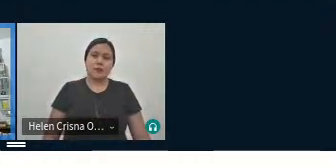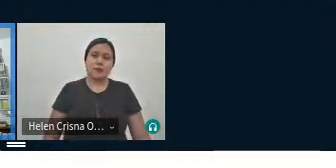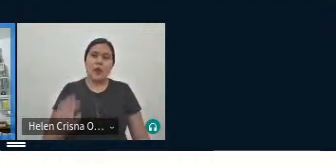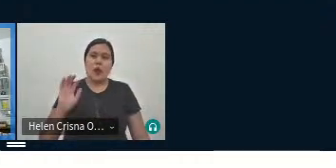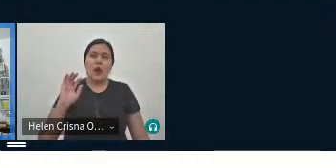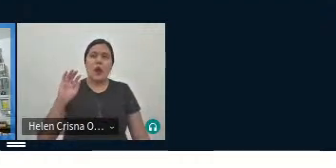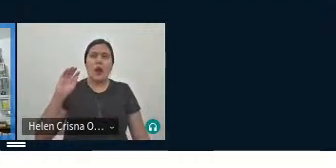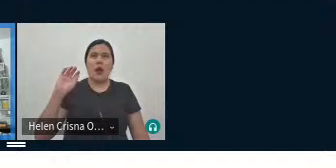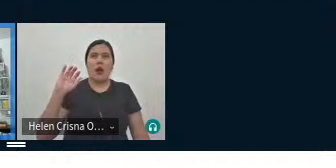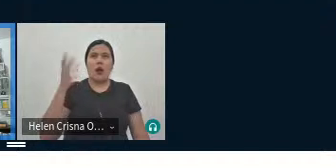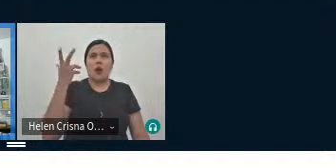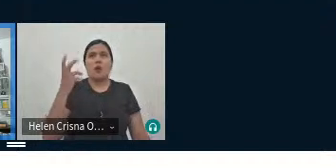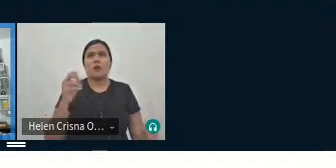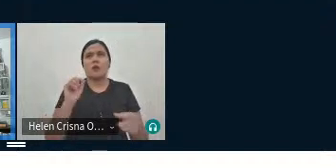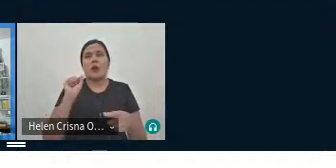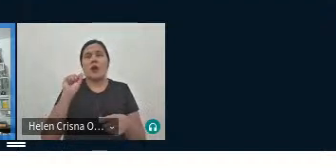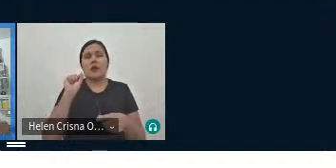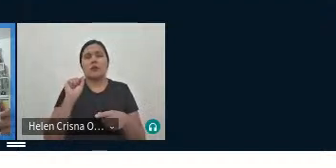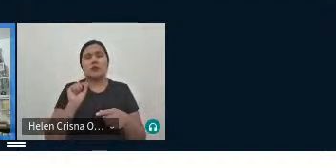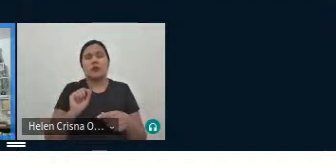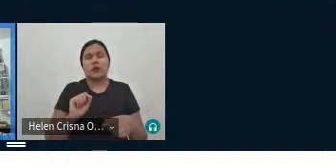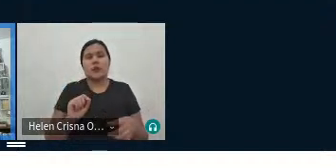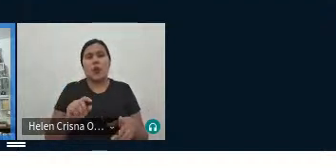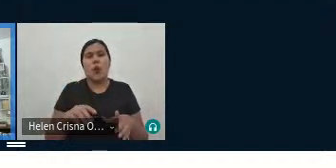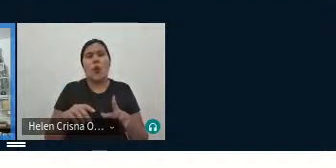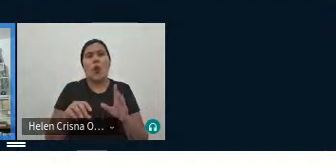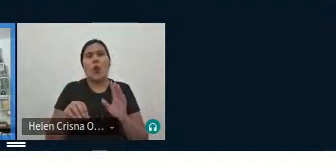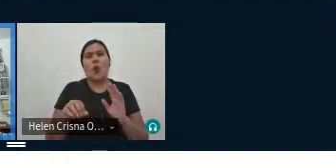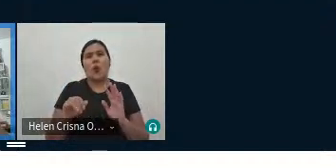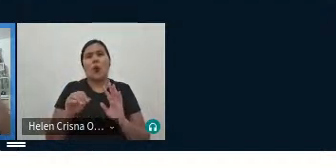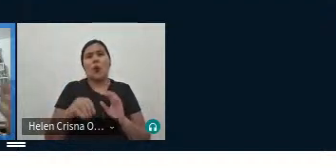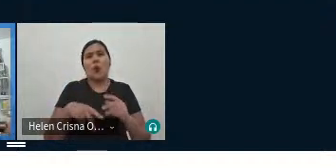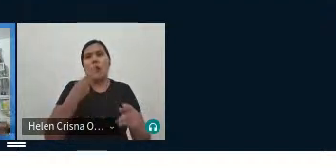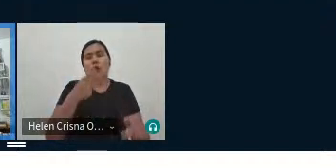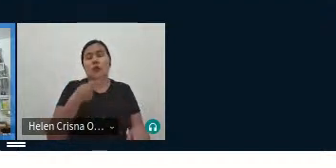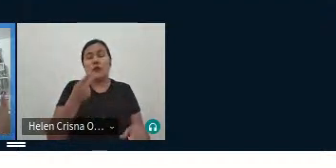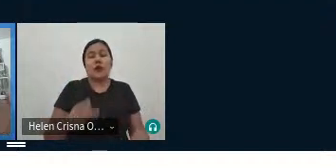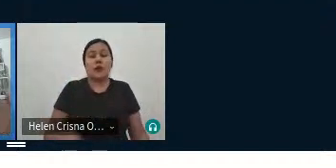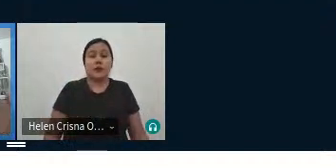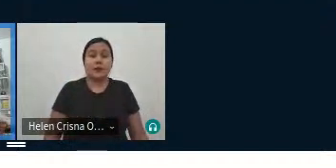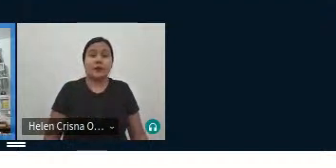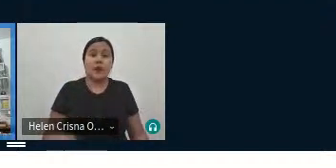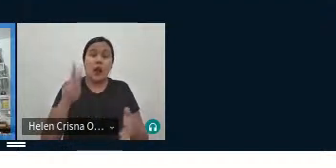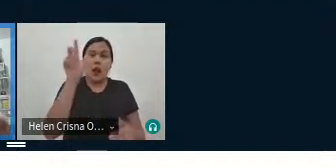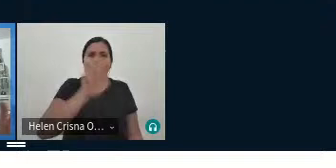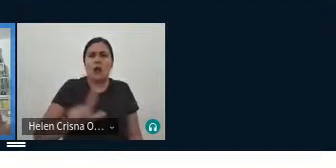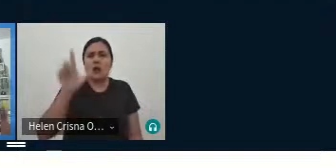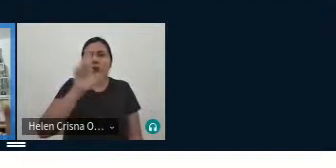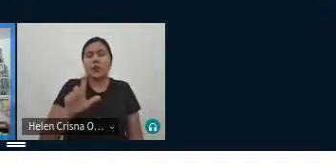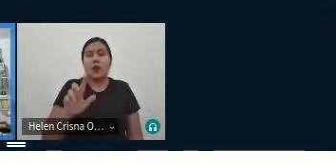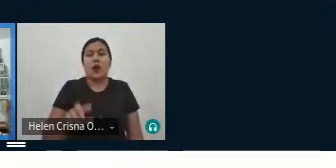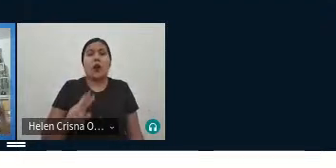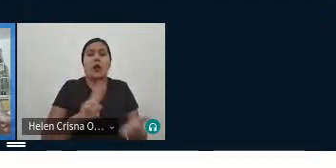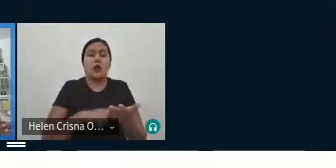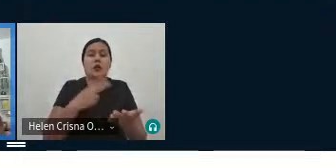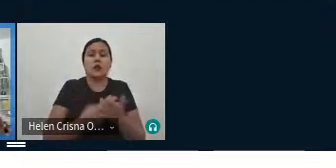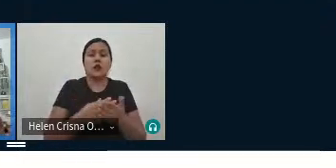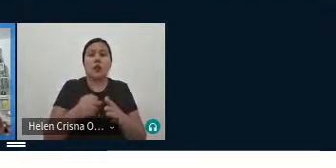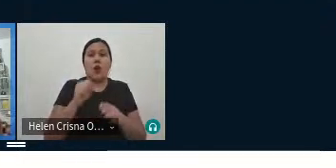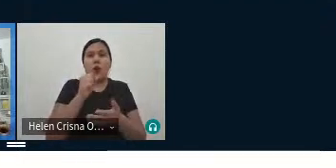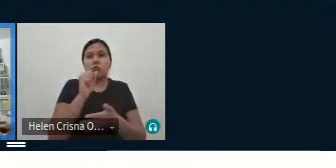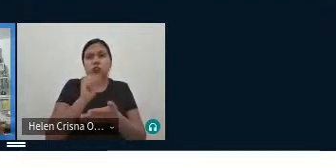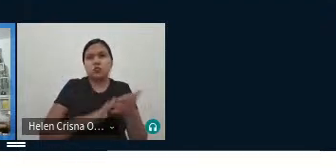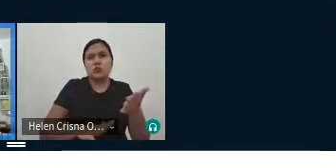subjetivação do discurso. E aí, é por isso que na literatura e na tradução são atividades mais